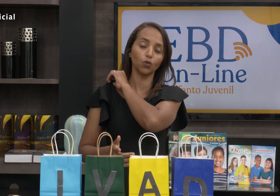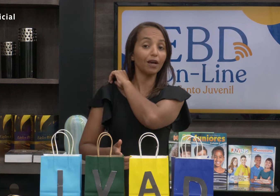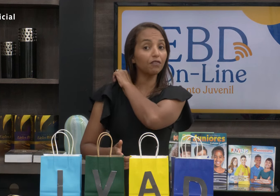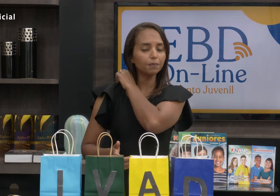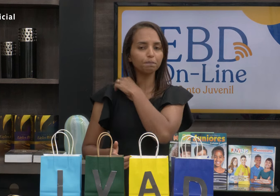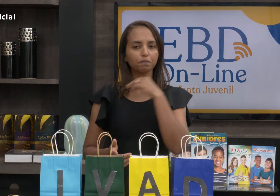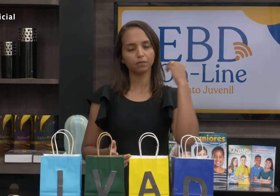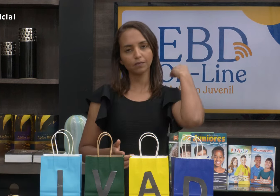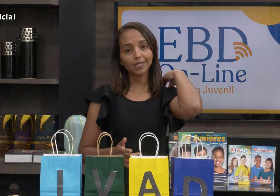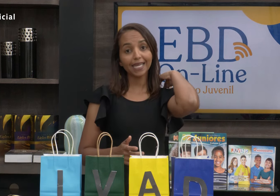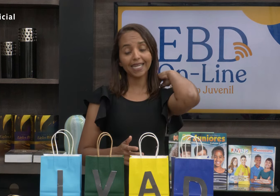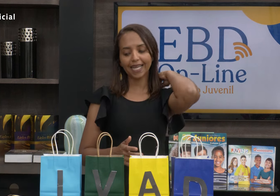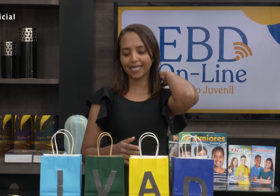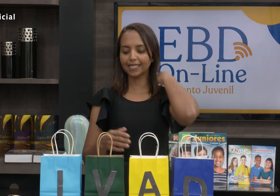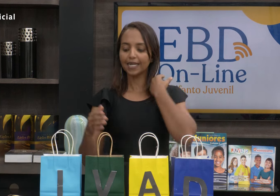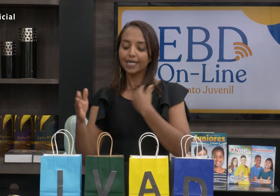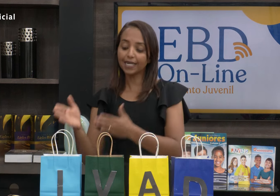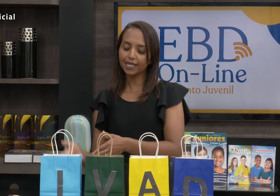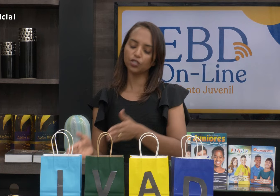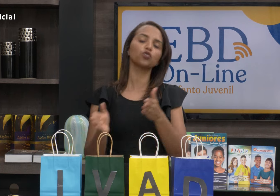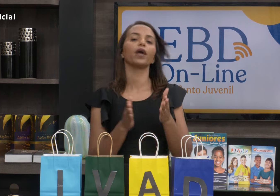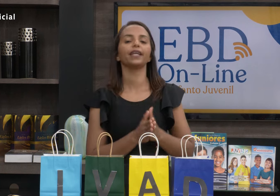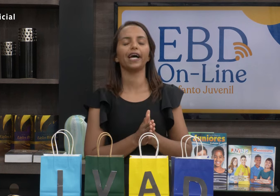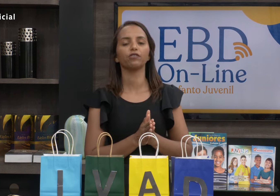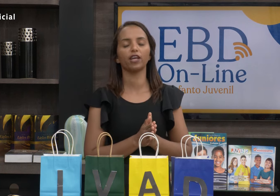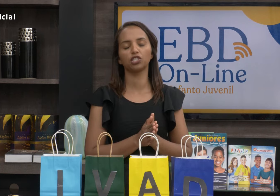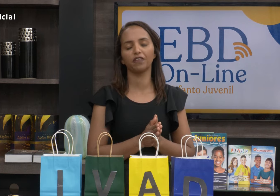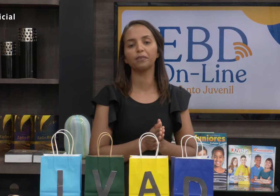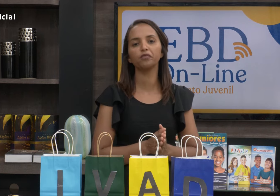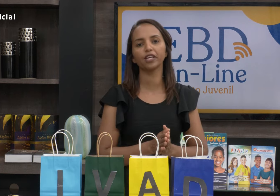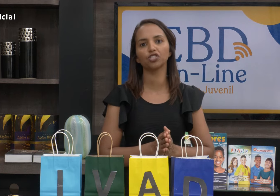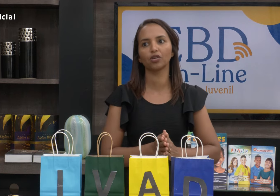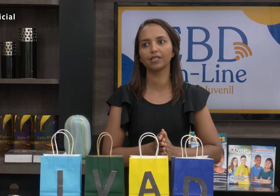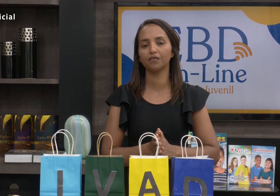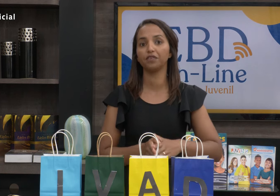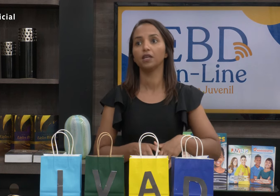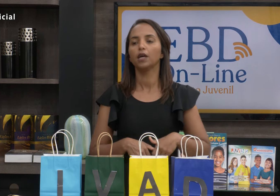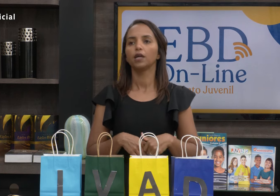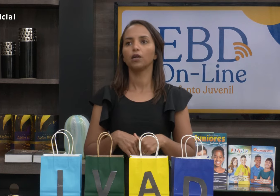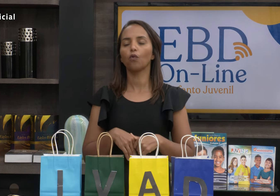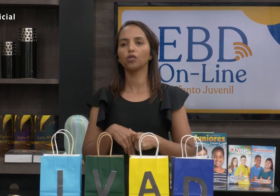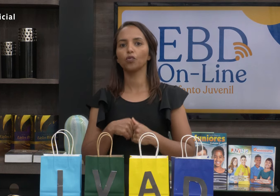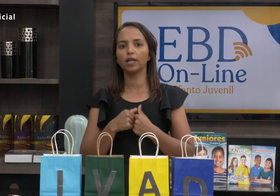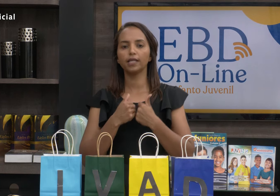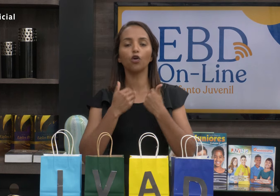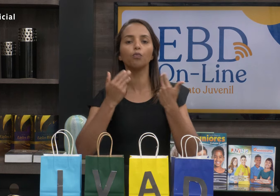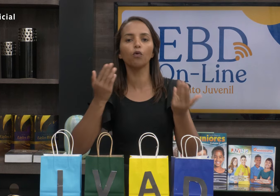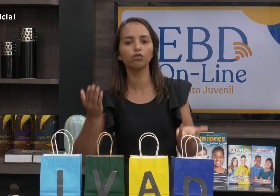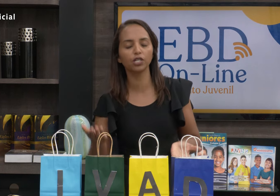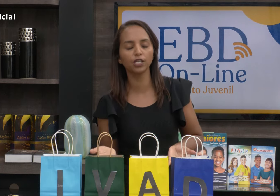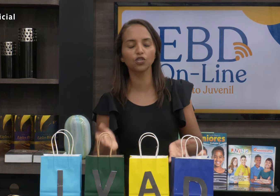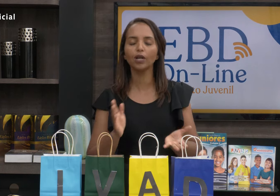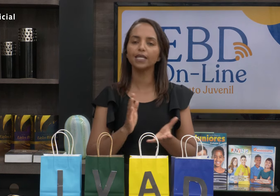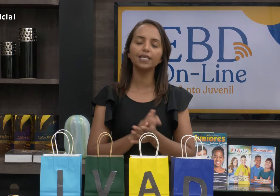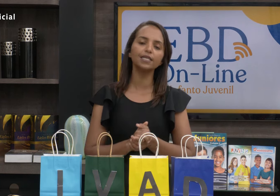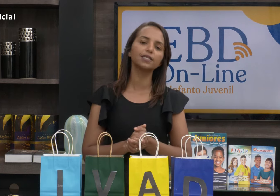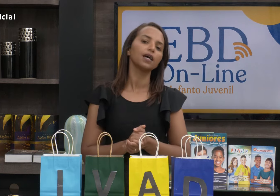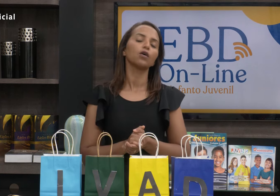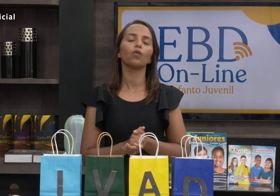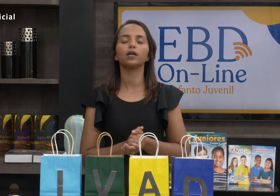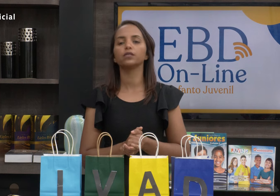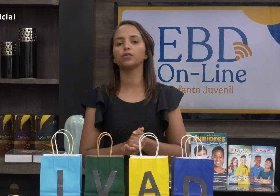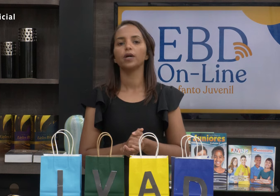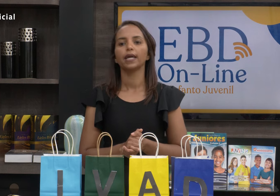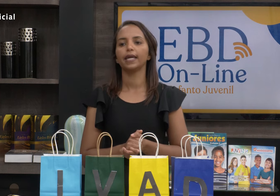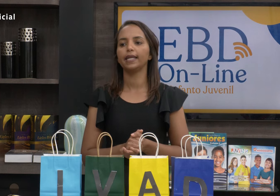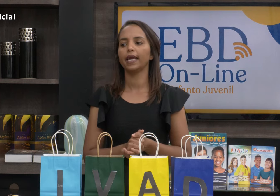no Menino Davi. Ele ainda antes do reinado, né? A gente fala muito da história do Davi enquanto ele derrubou o gigante Golias,